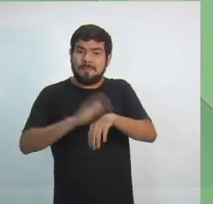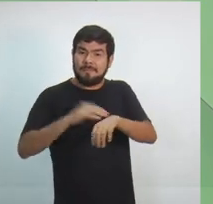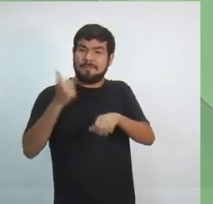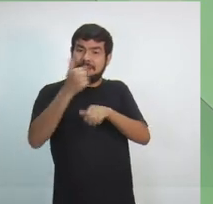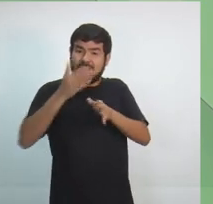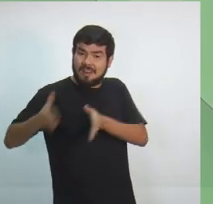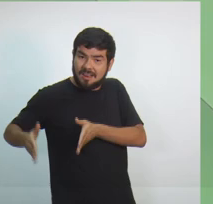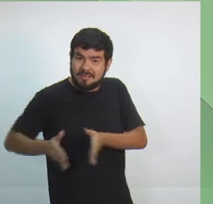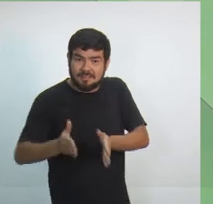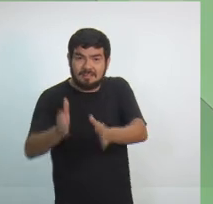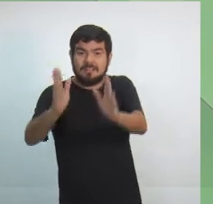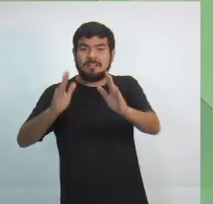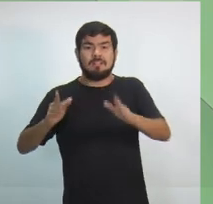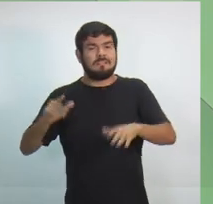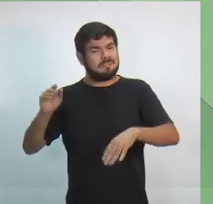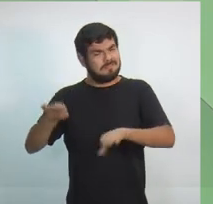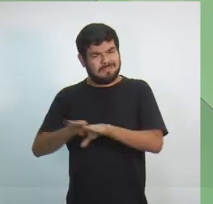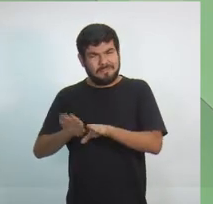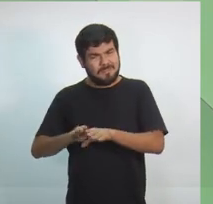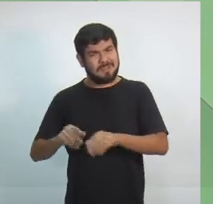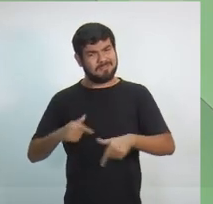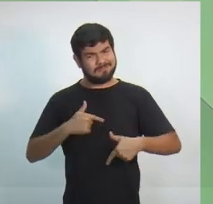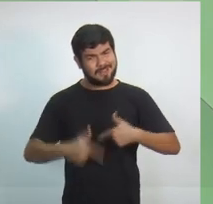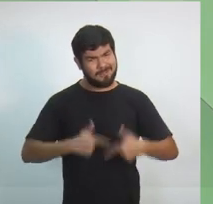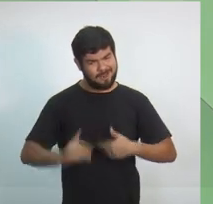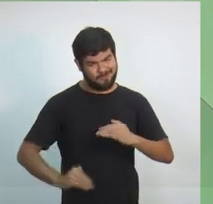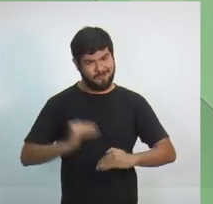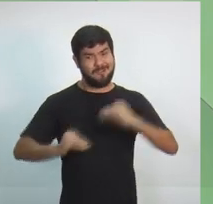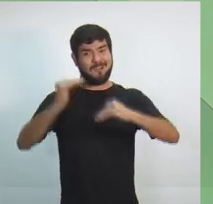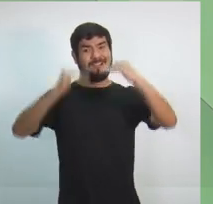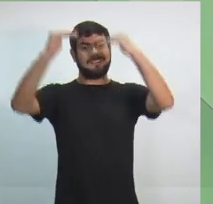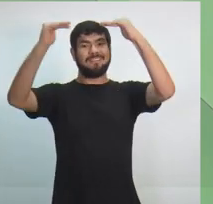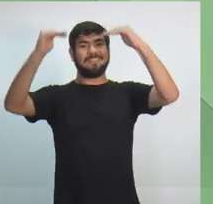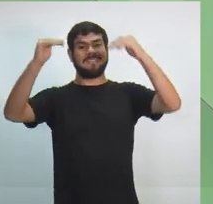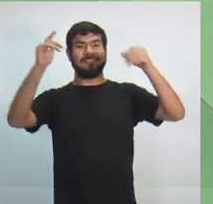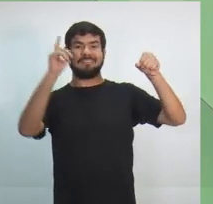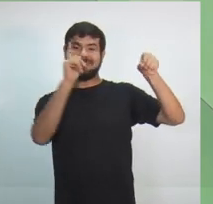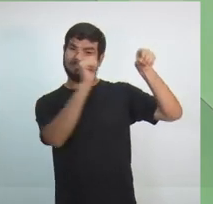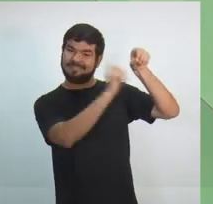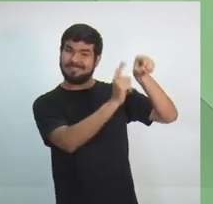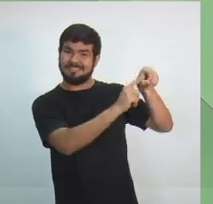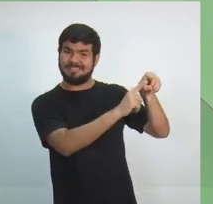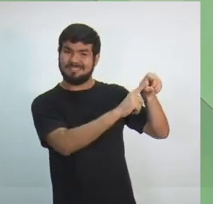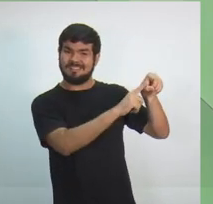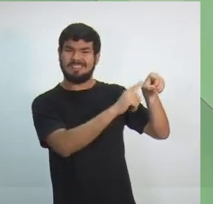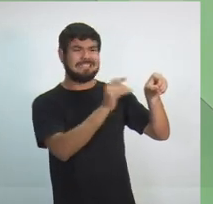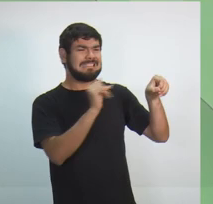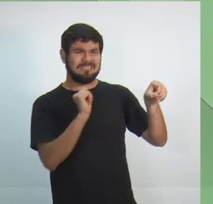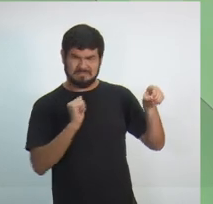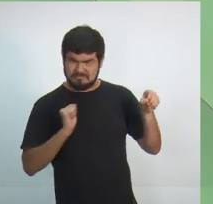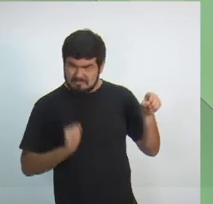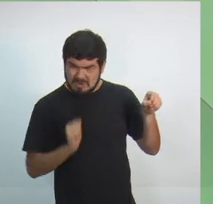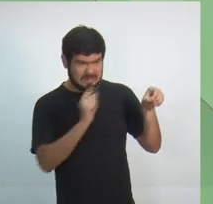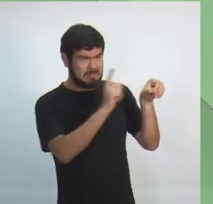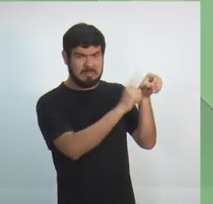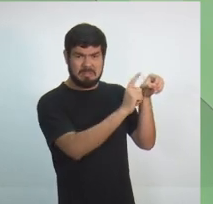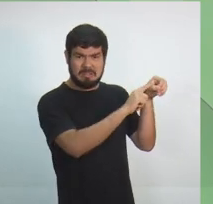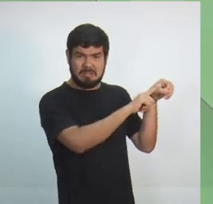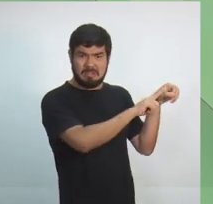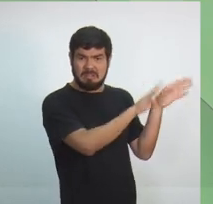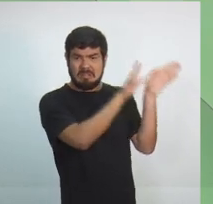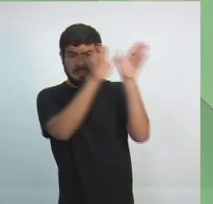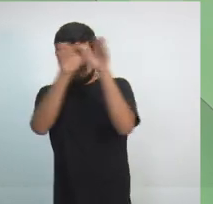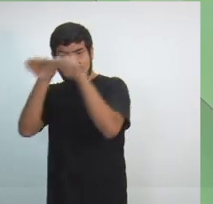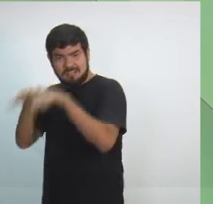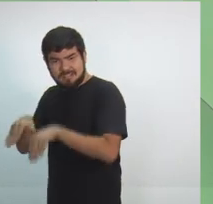o escoamento e geram emprego e renda no município e não venham fazer mais o êxito rural. Não adianta sair do município e vir buscar emprego em Manaus,